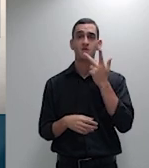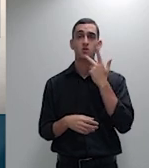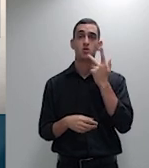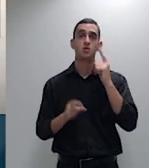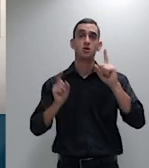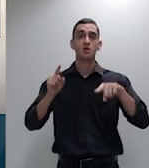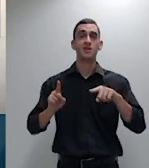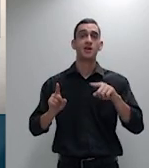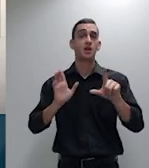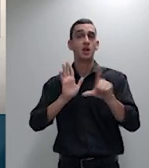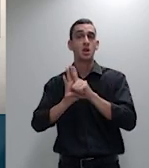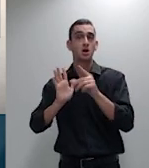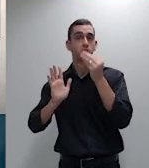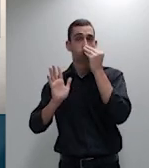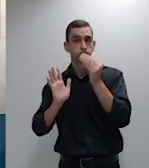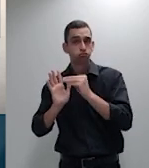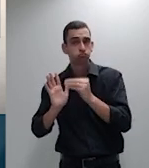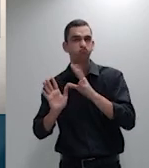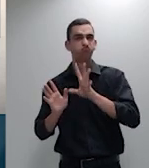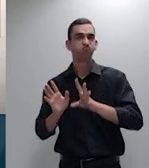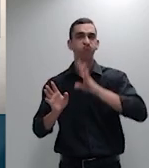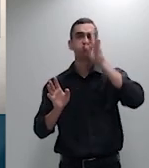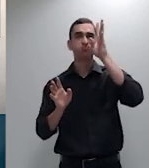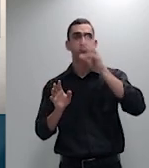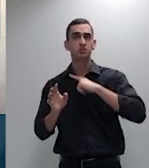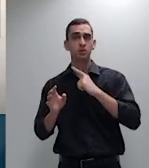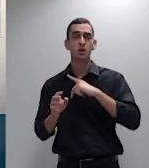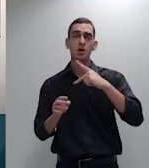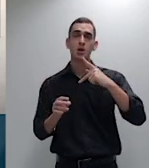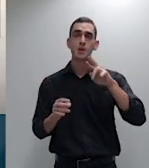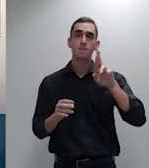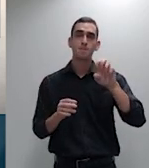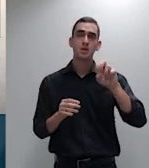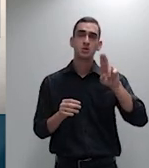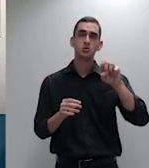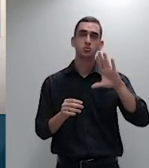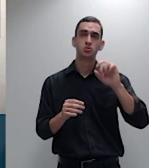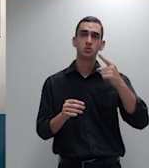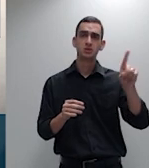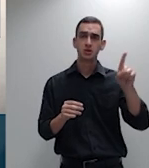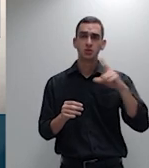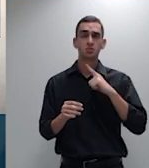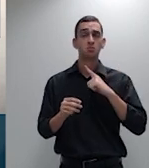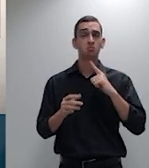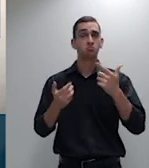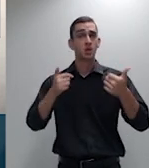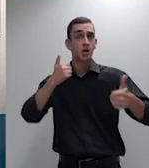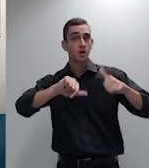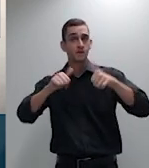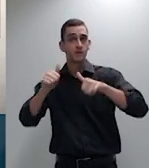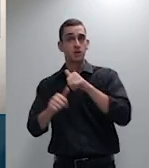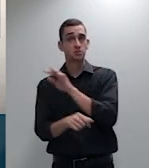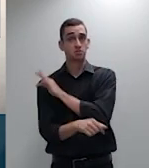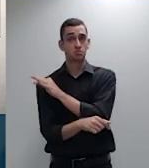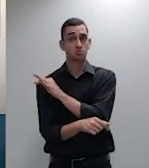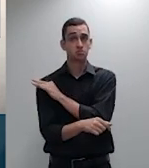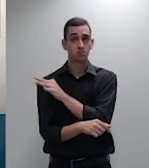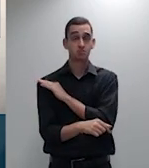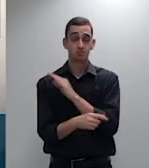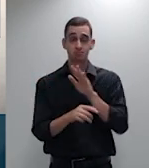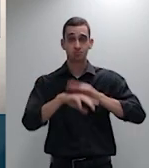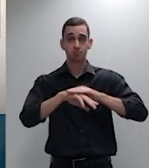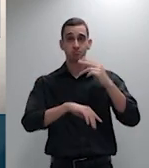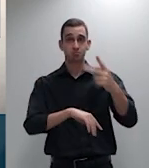idoneidade da avaliação técnica na agência e a presunção